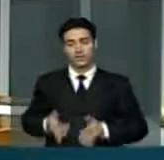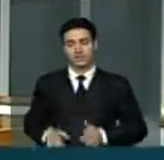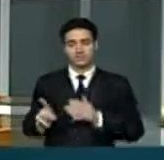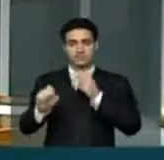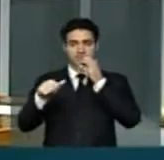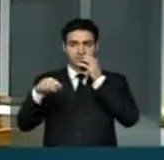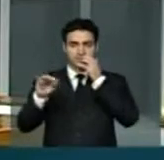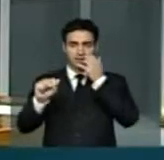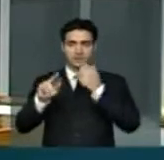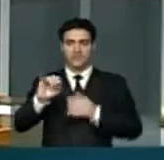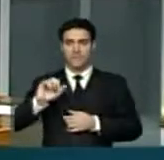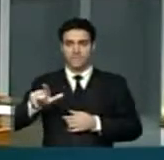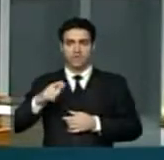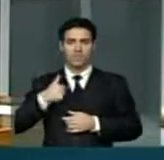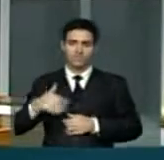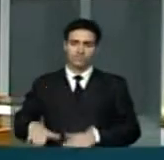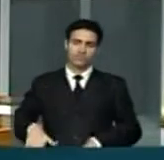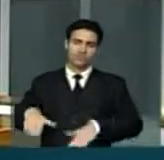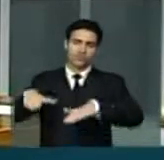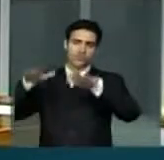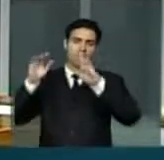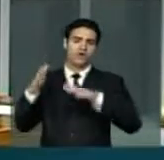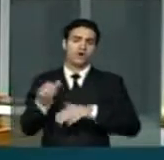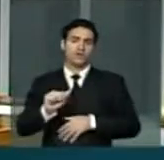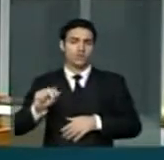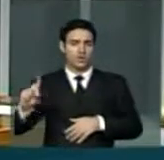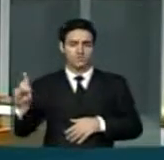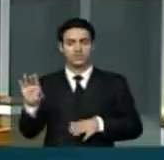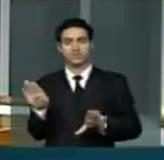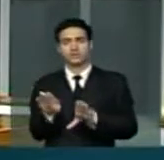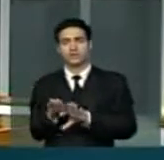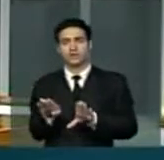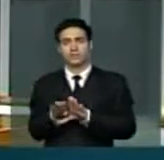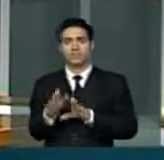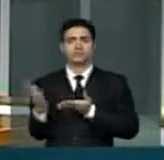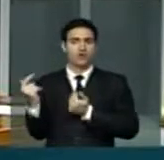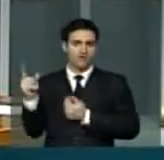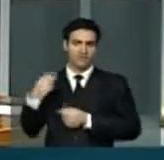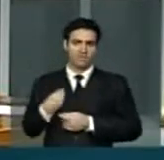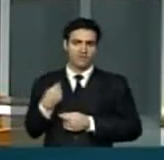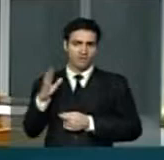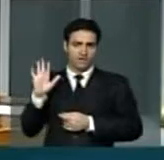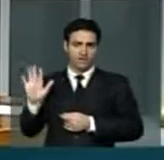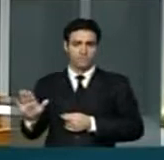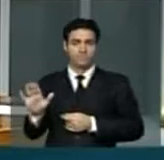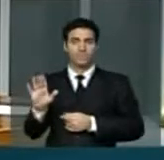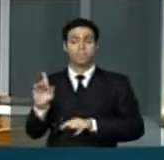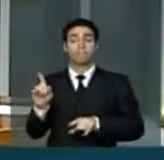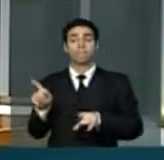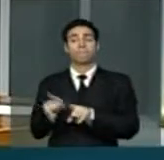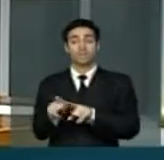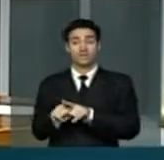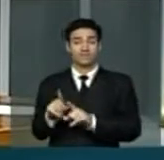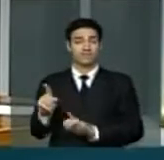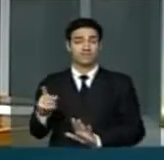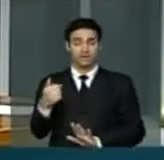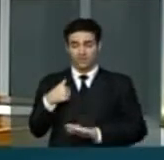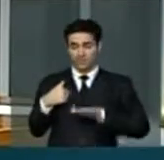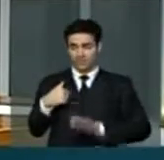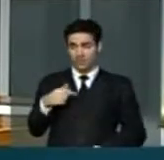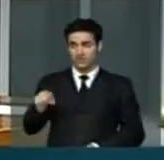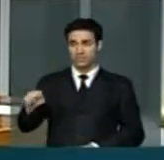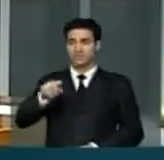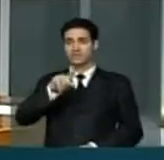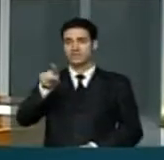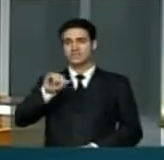e lá vivi a minha infância, a minha adolescência e a minha juventude. E as minhas primeiras professoras foram a dona